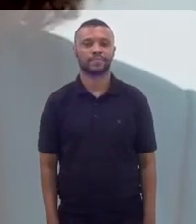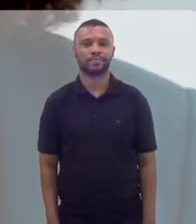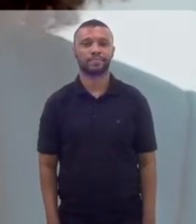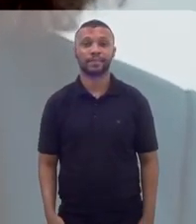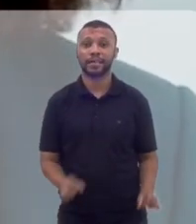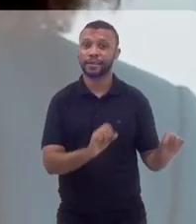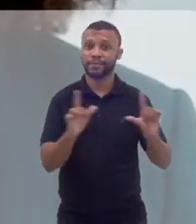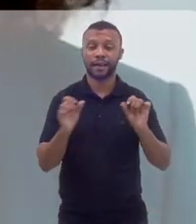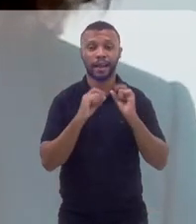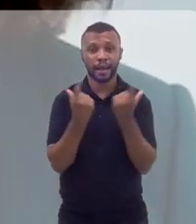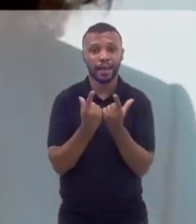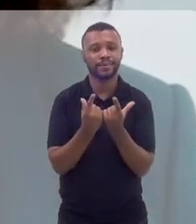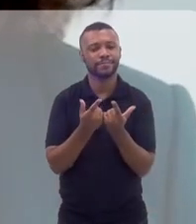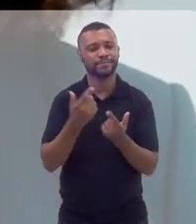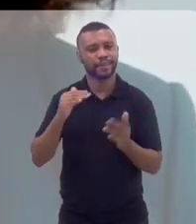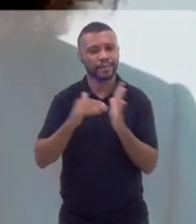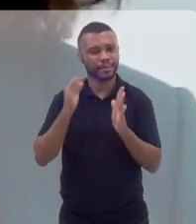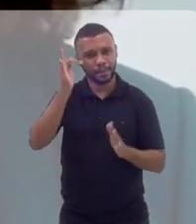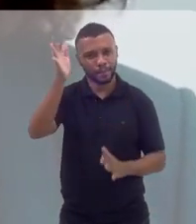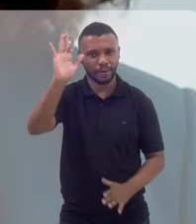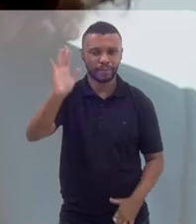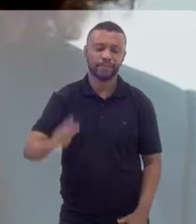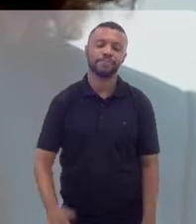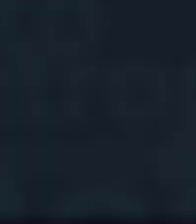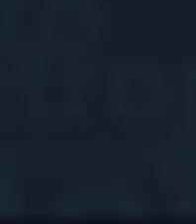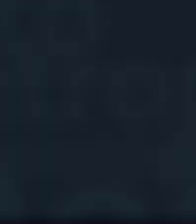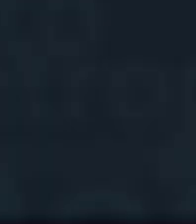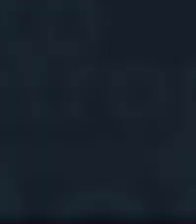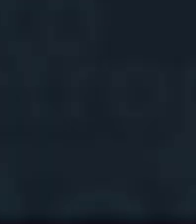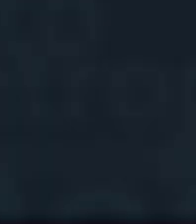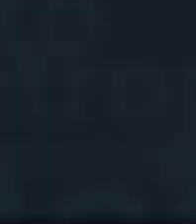discutir o meu estado. TV Alerj, o Canal do Povo. Até a próxima.